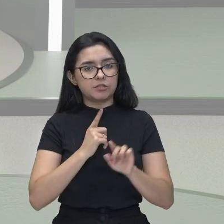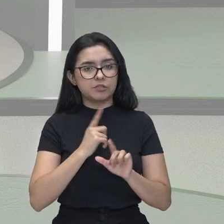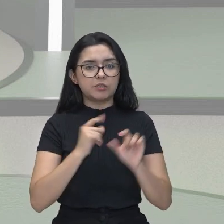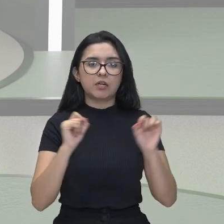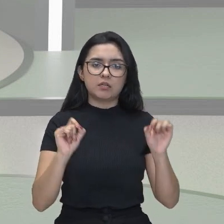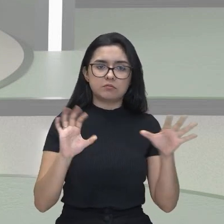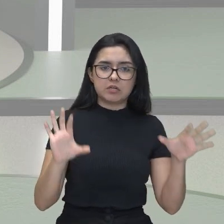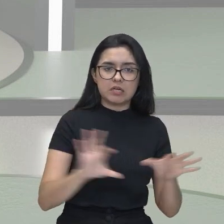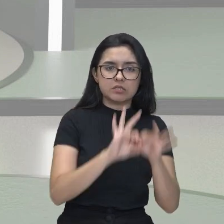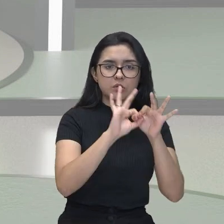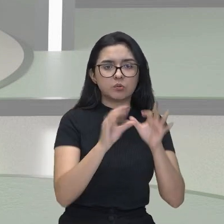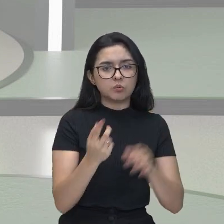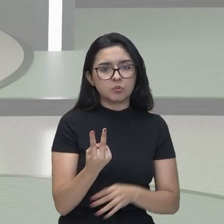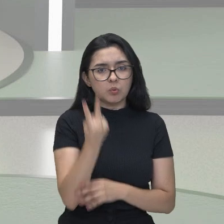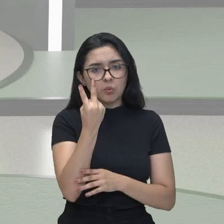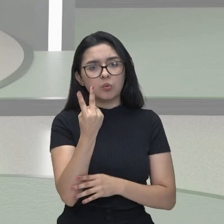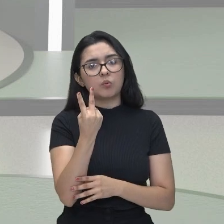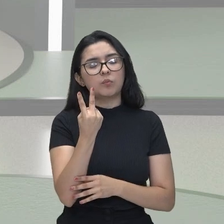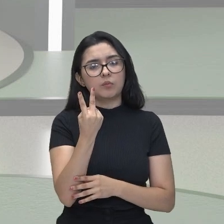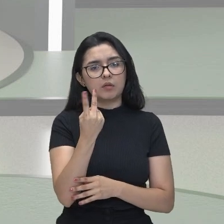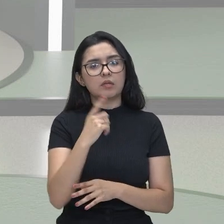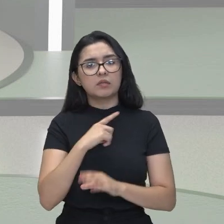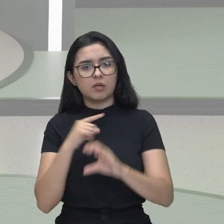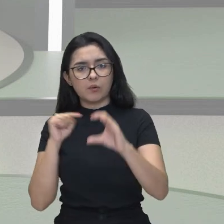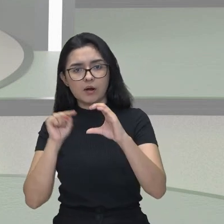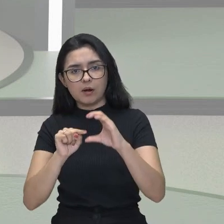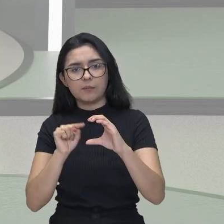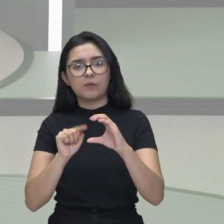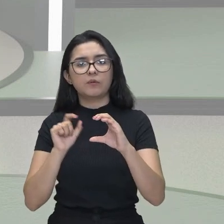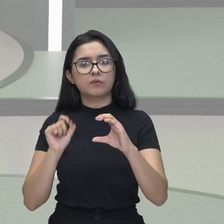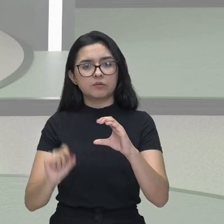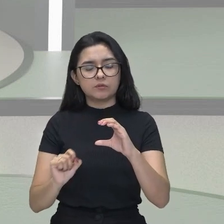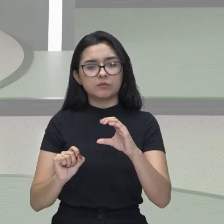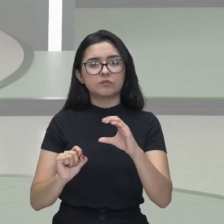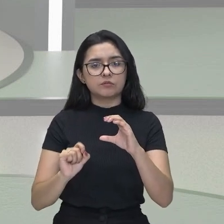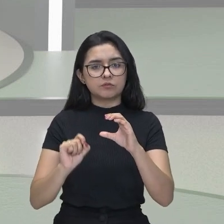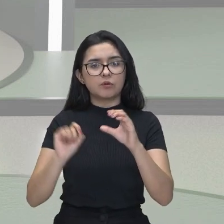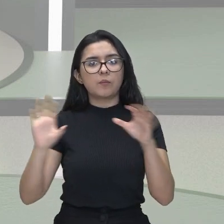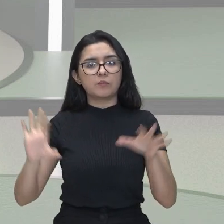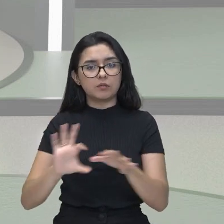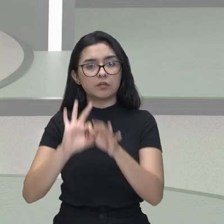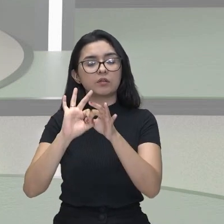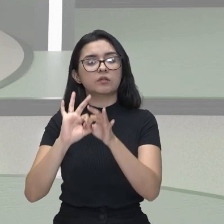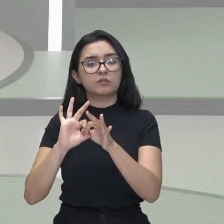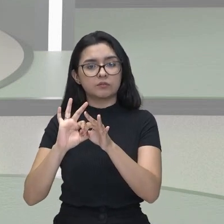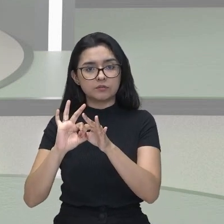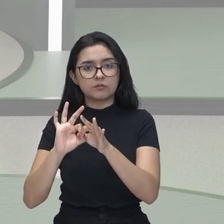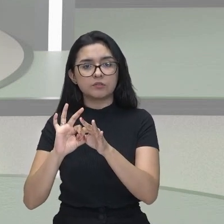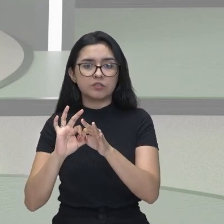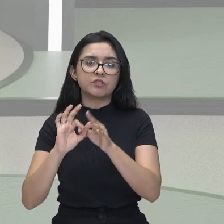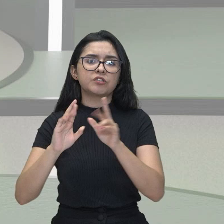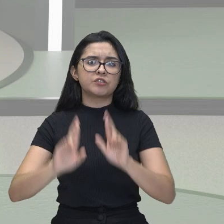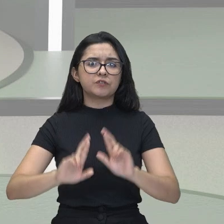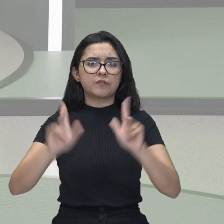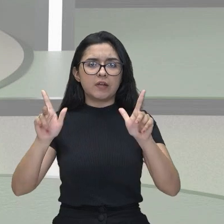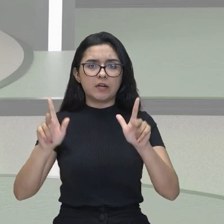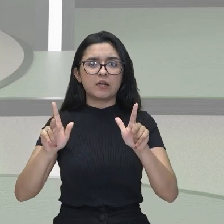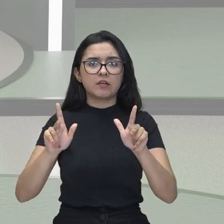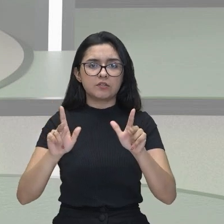dupla, eu tenho carbonos com ligantes diferentes,